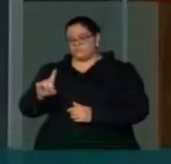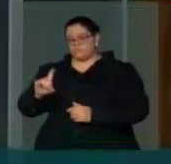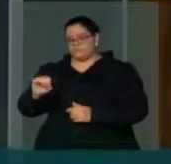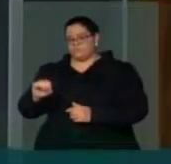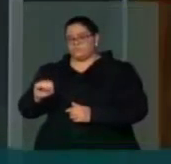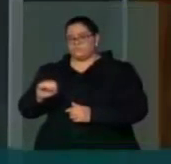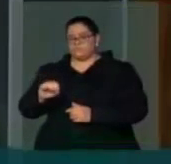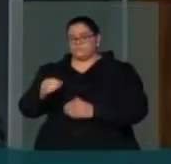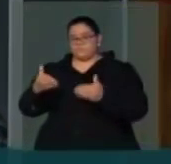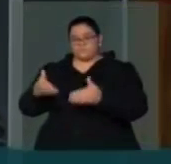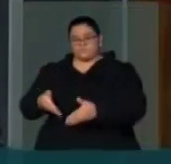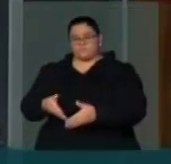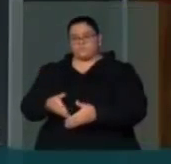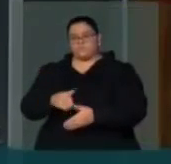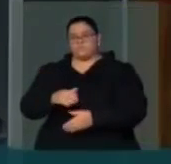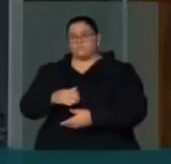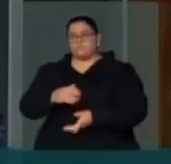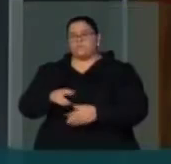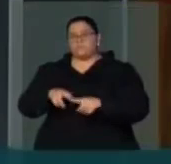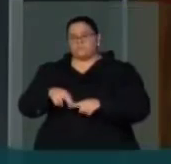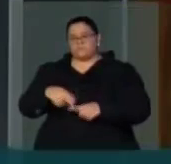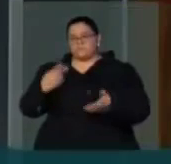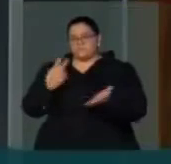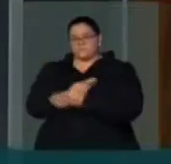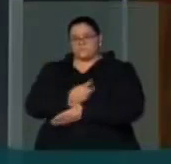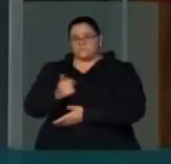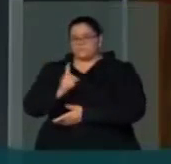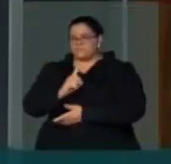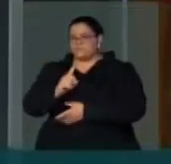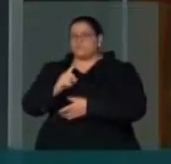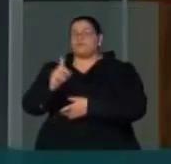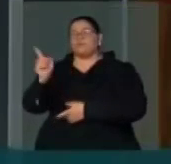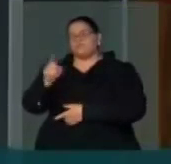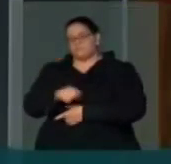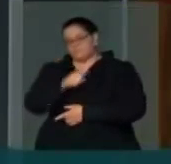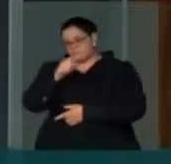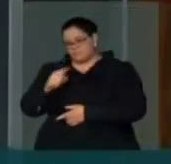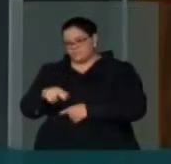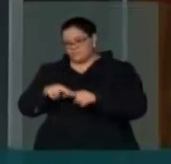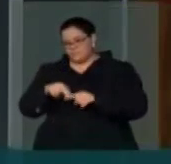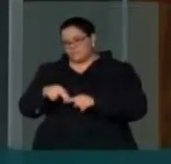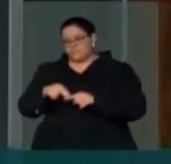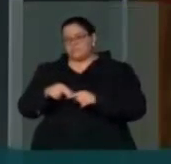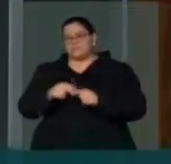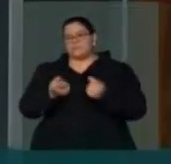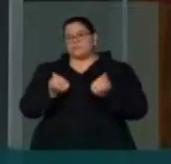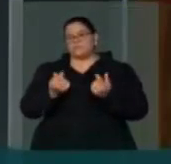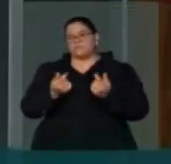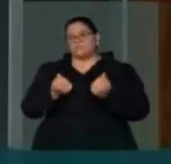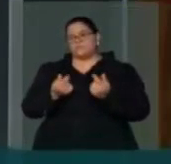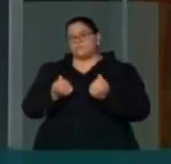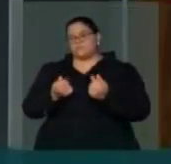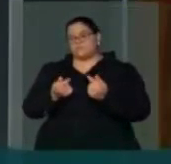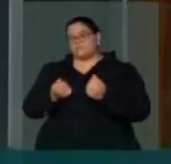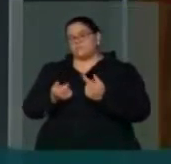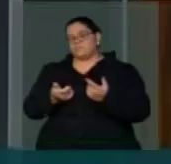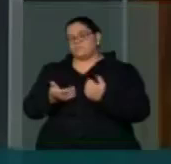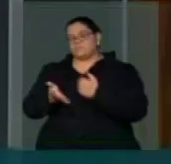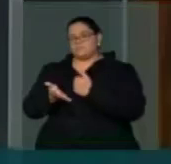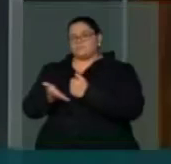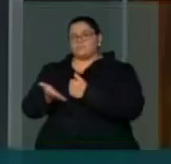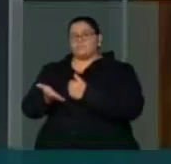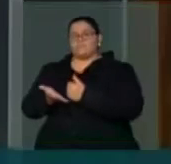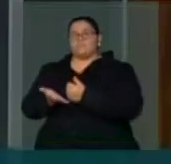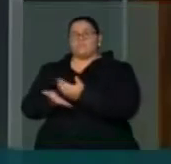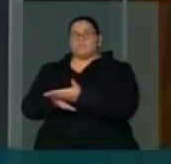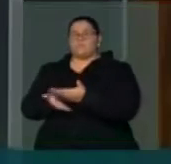vistosa vítima da crise econômica. Foi cancelada sob a alegada falta de patrocínios. Não se